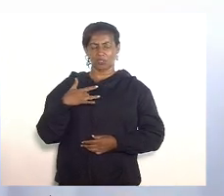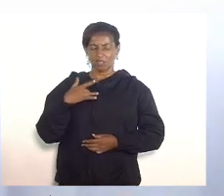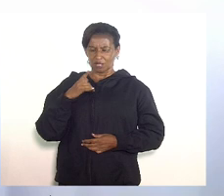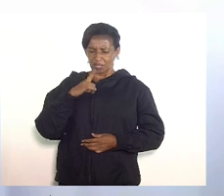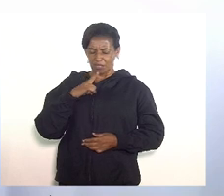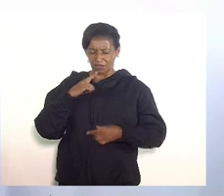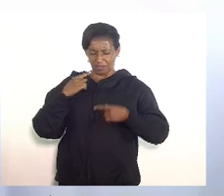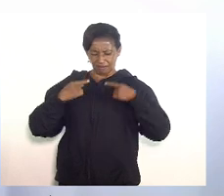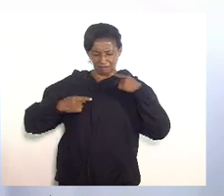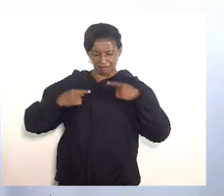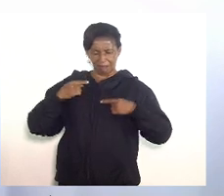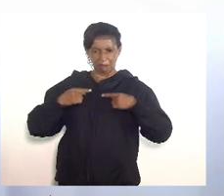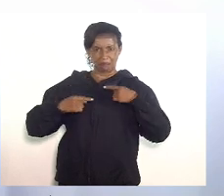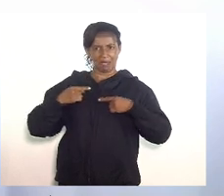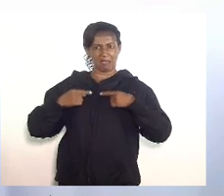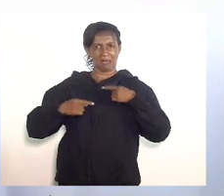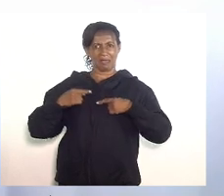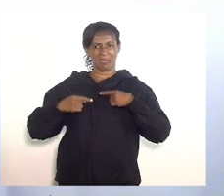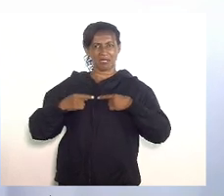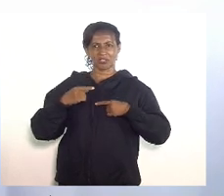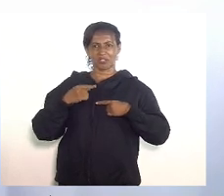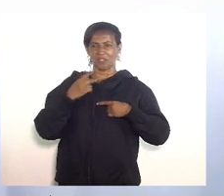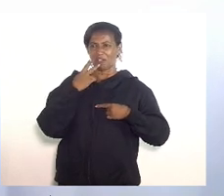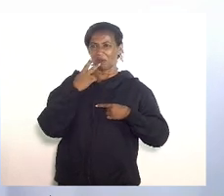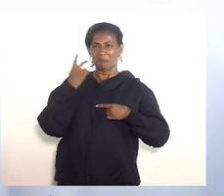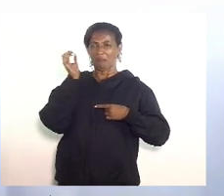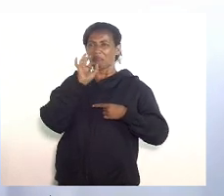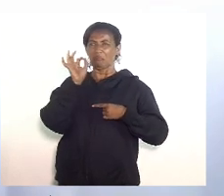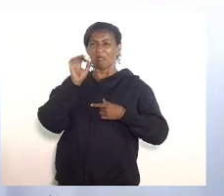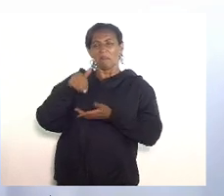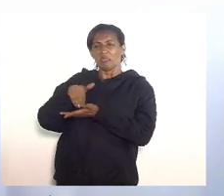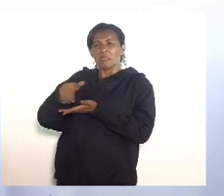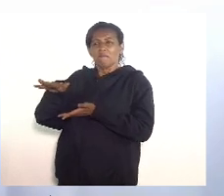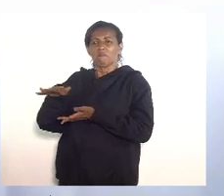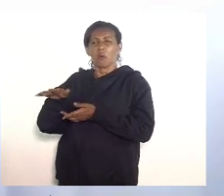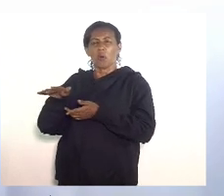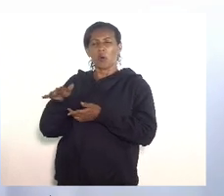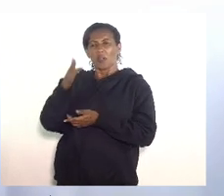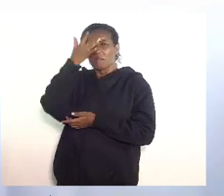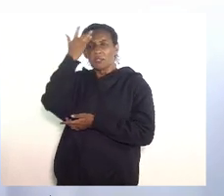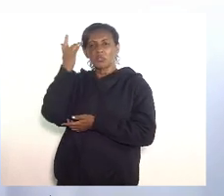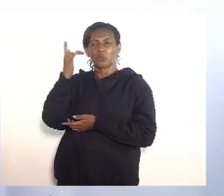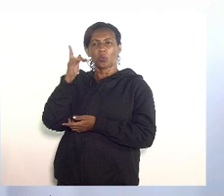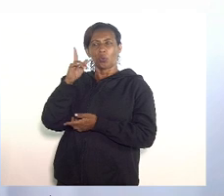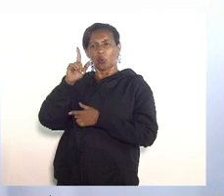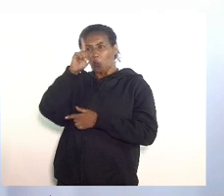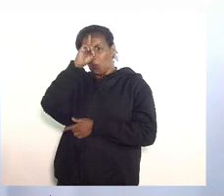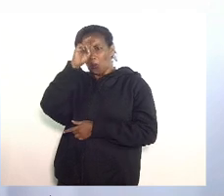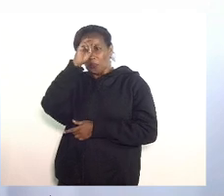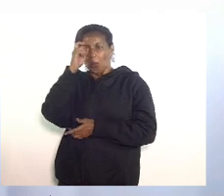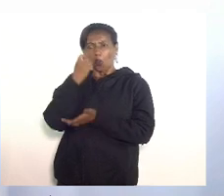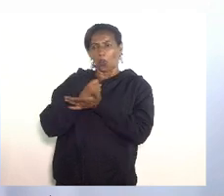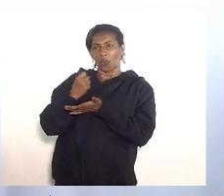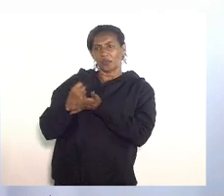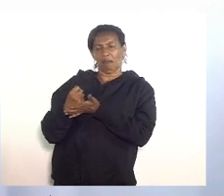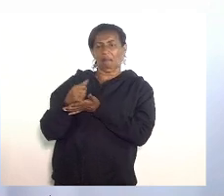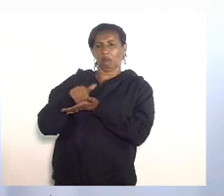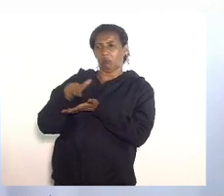sobre que não havia demissão nós estamos tratando de demissão de servidores ou de demissão de contratos